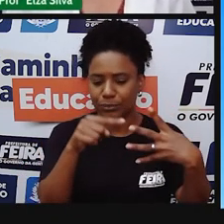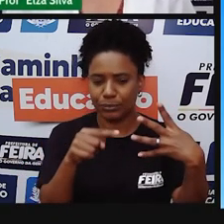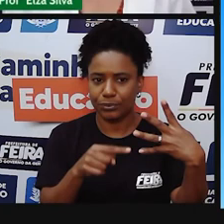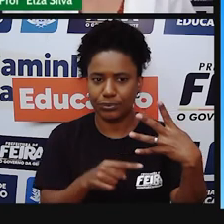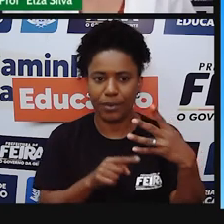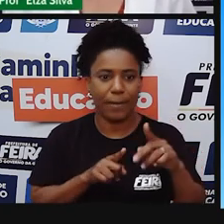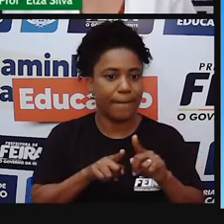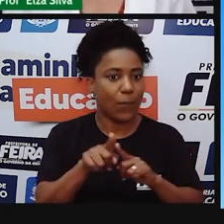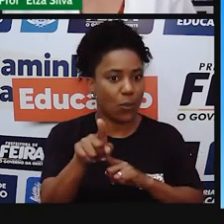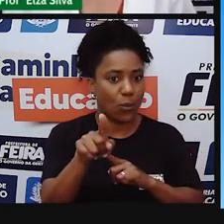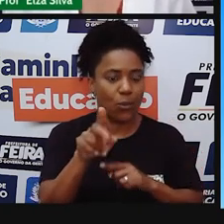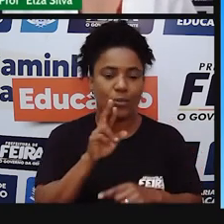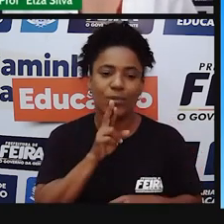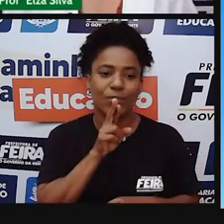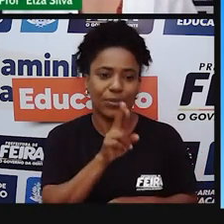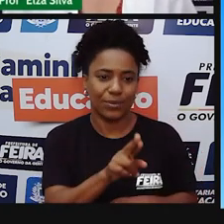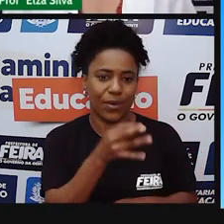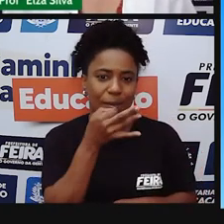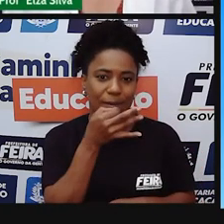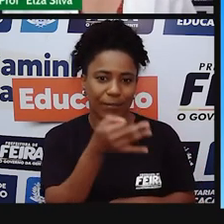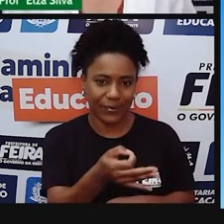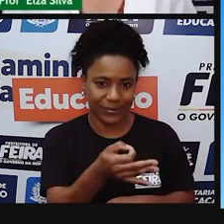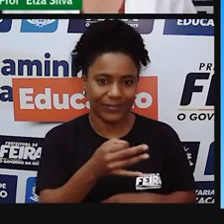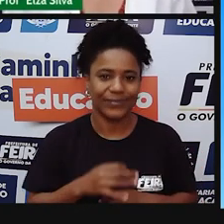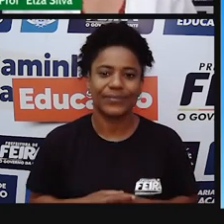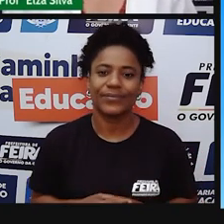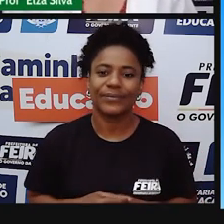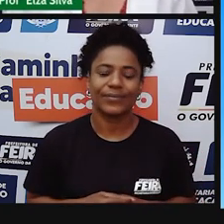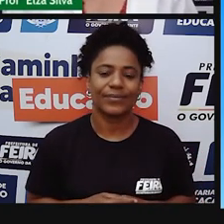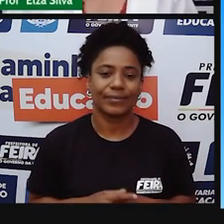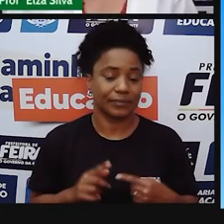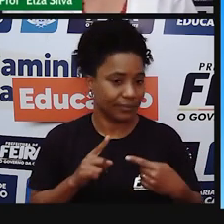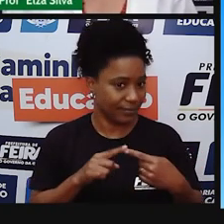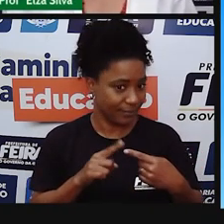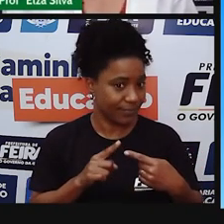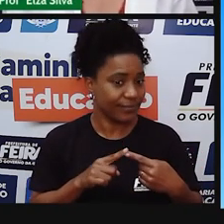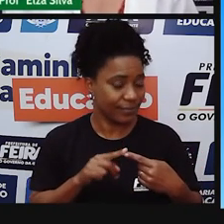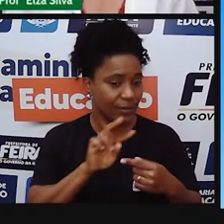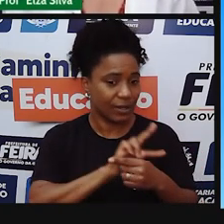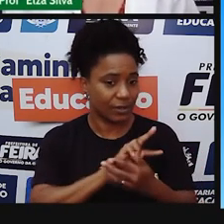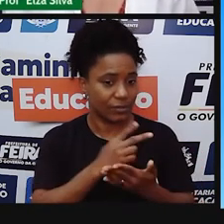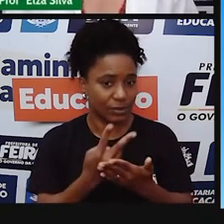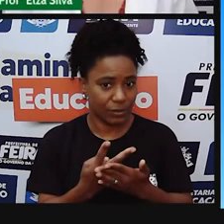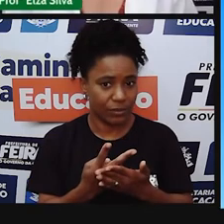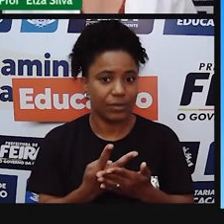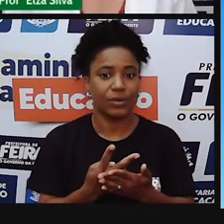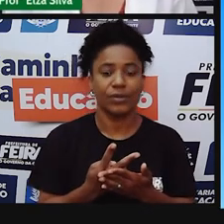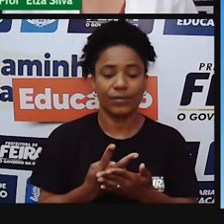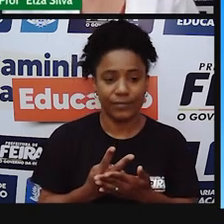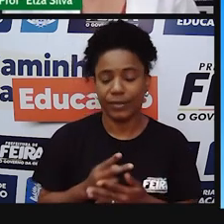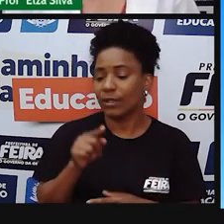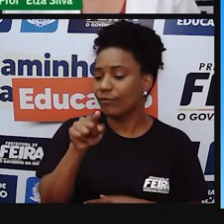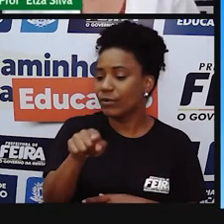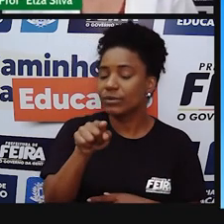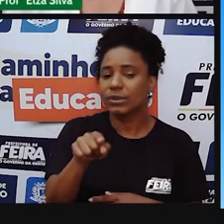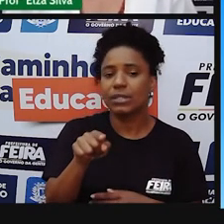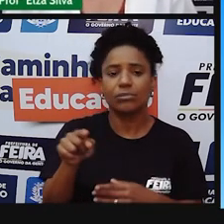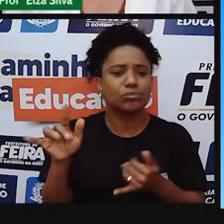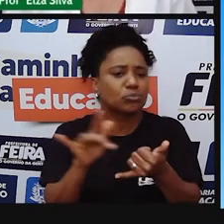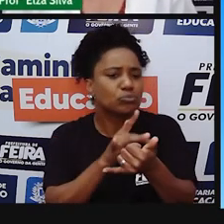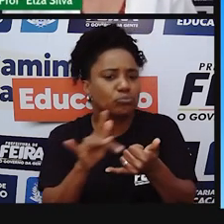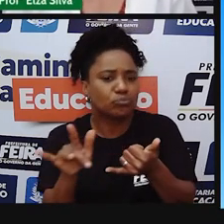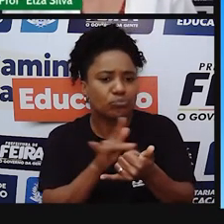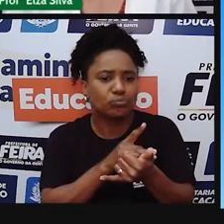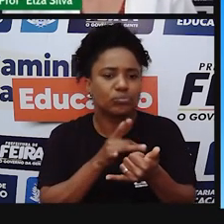questionamentos abaixo. Which electronic devices do you have? Quais dispositivos eletrônicos